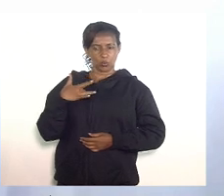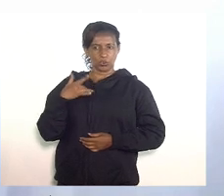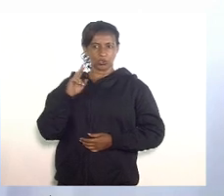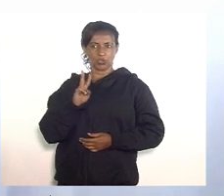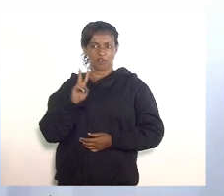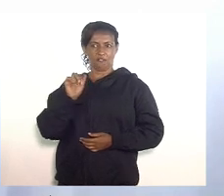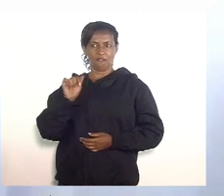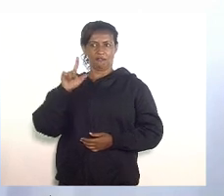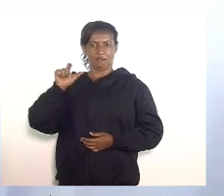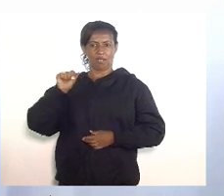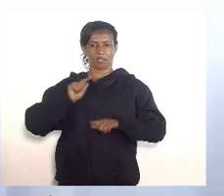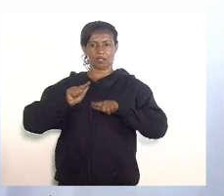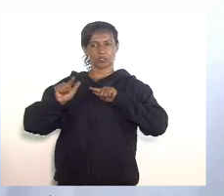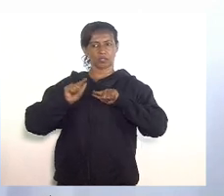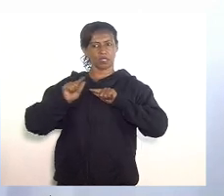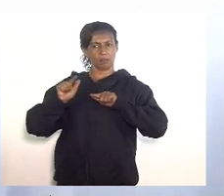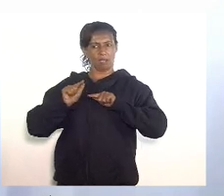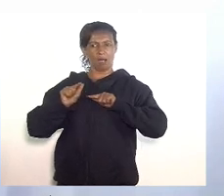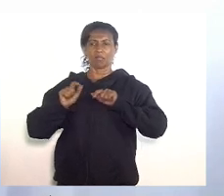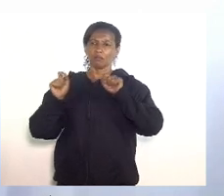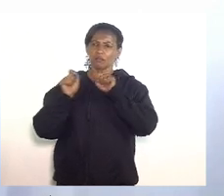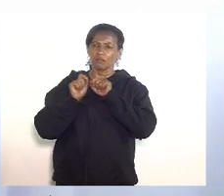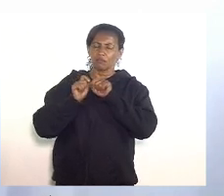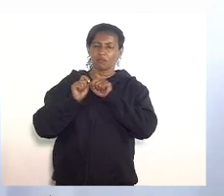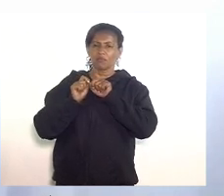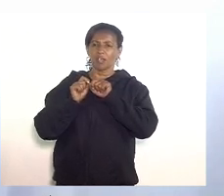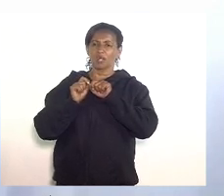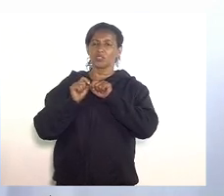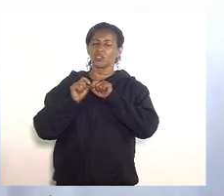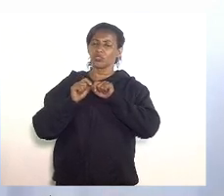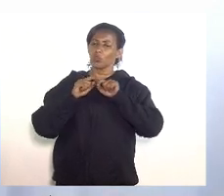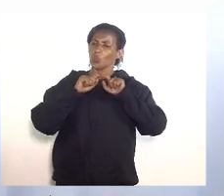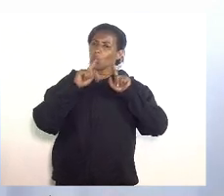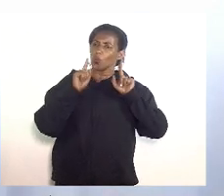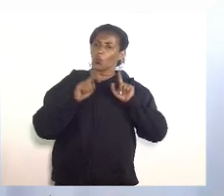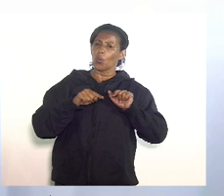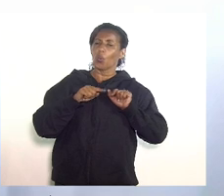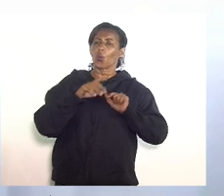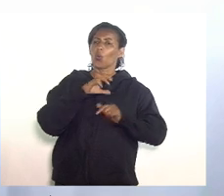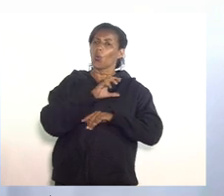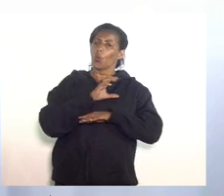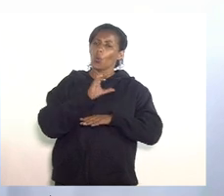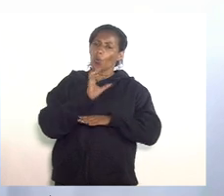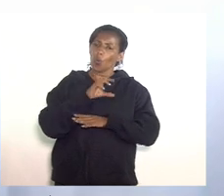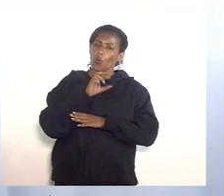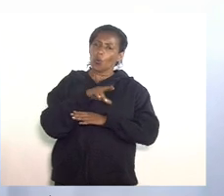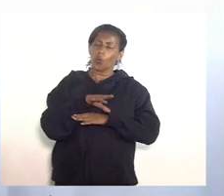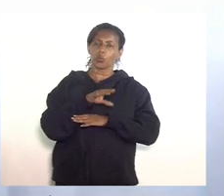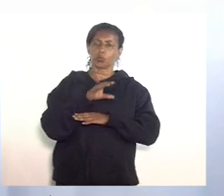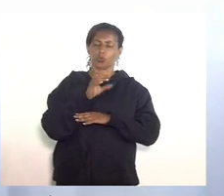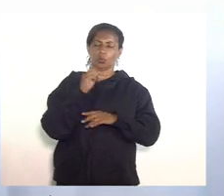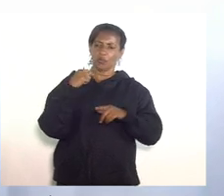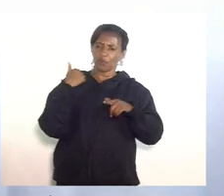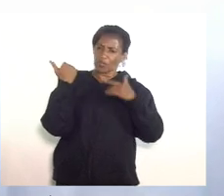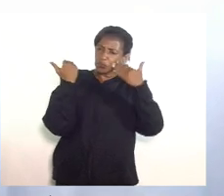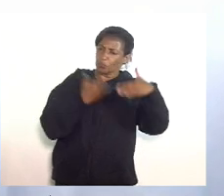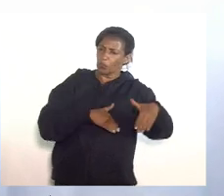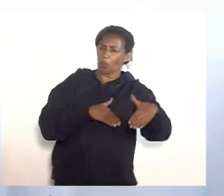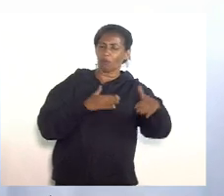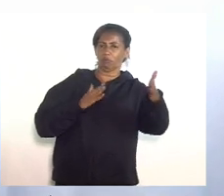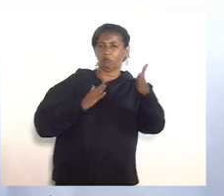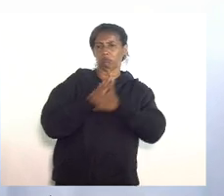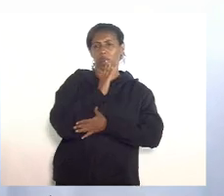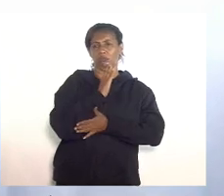seja através de concurso público ou através da contratação de temporários o que nós estamos falando aqui